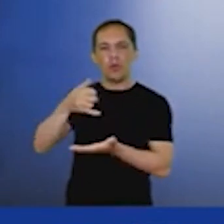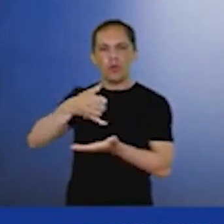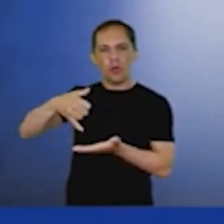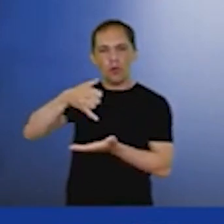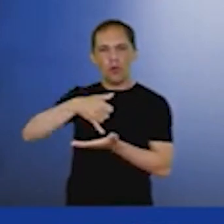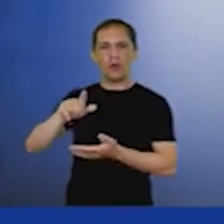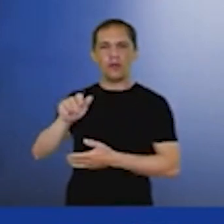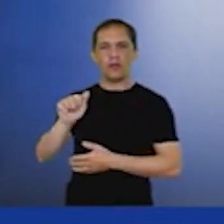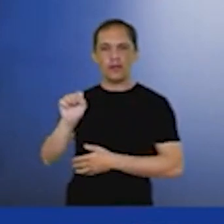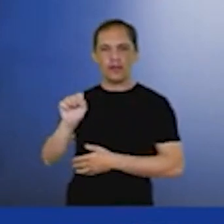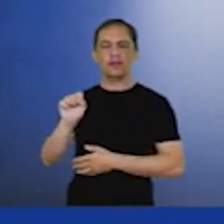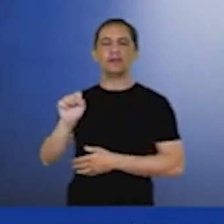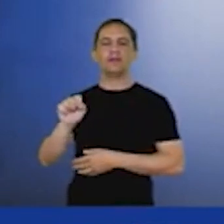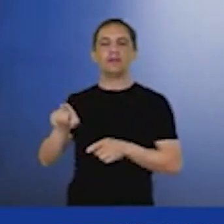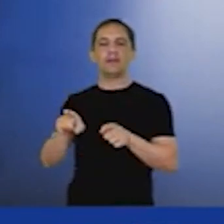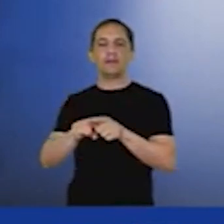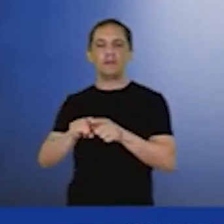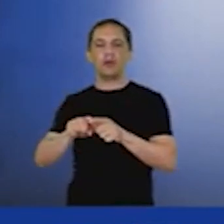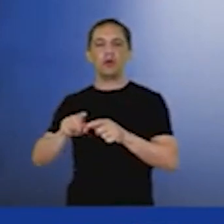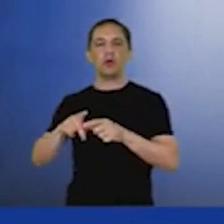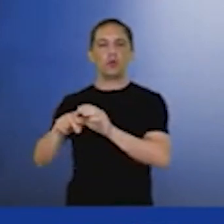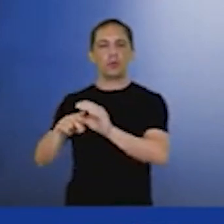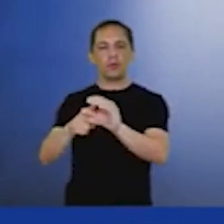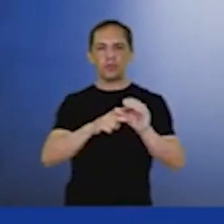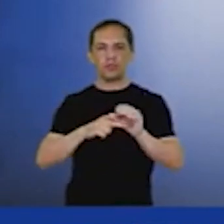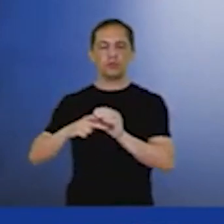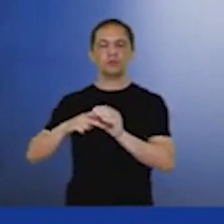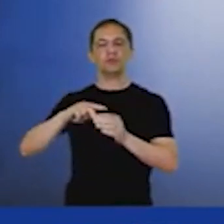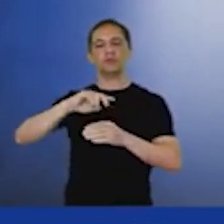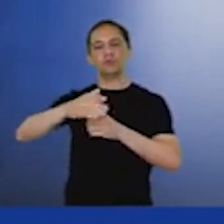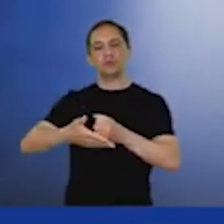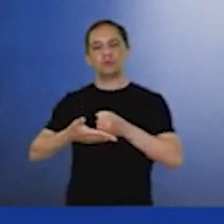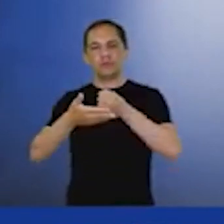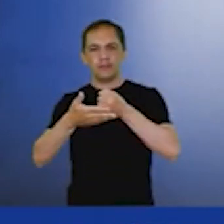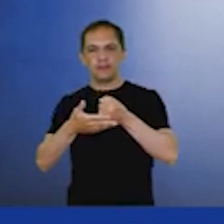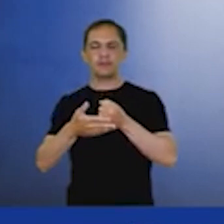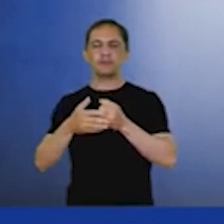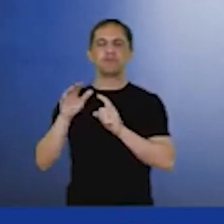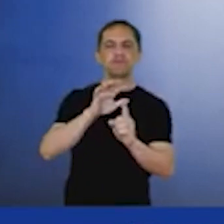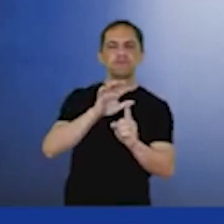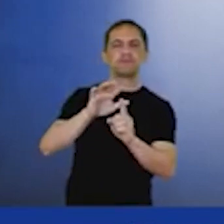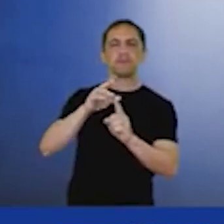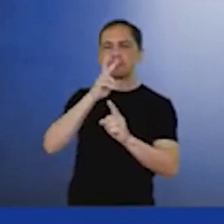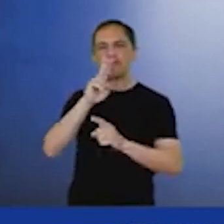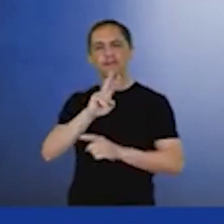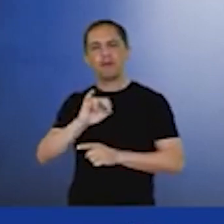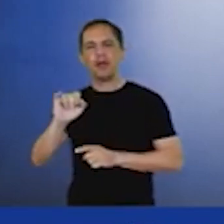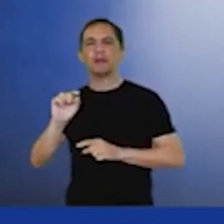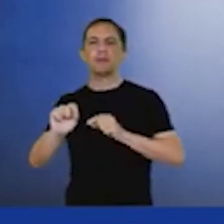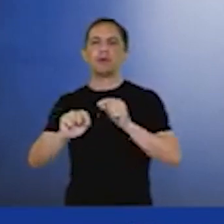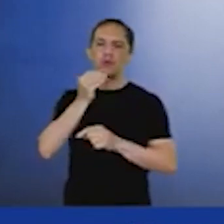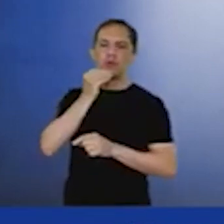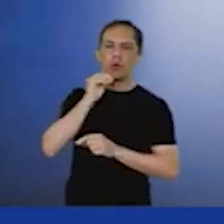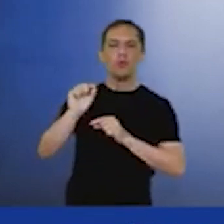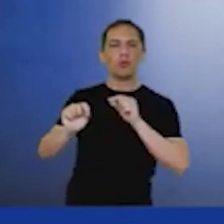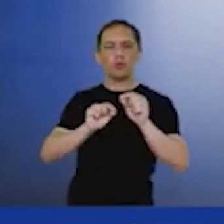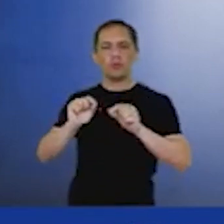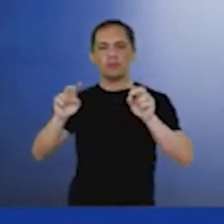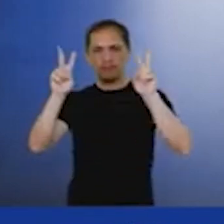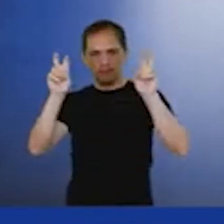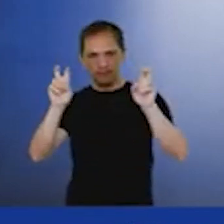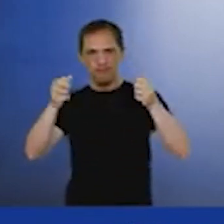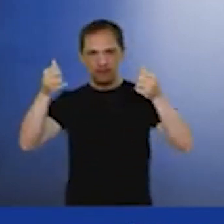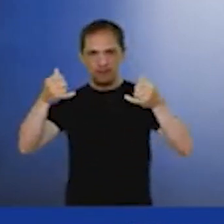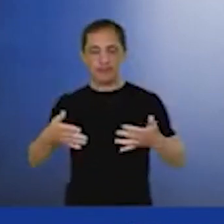sustentabilidade e eólicas offshore, tendências e oportunidades. Informamos que nossa programação está sendo transmitida